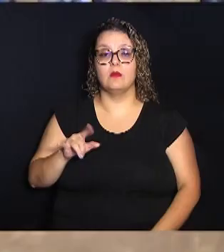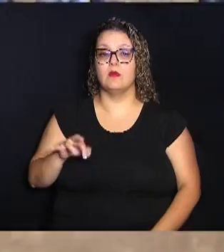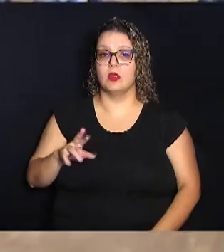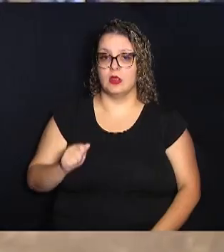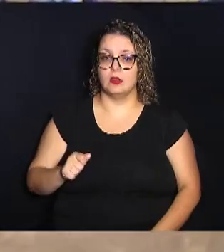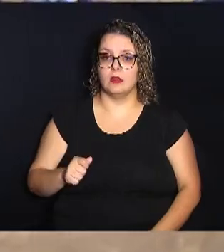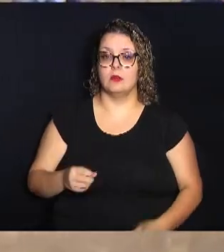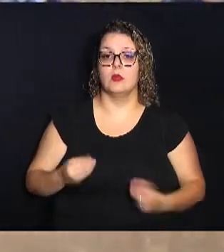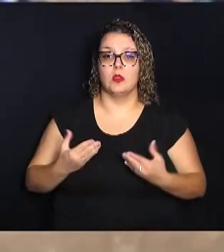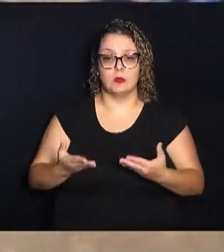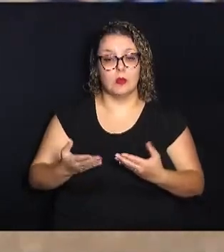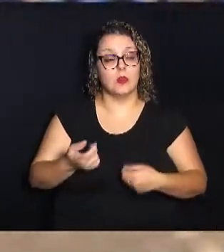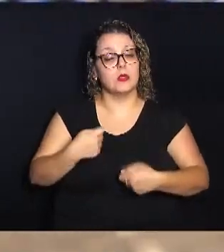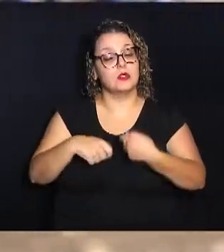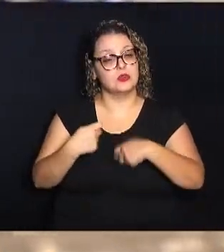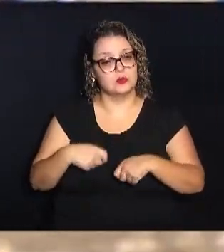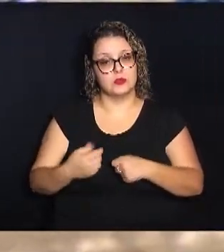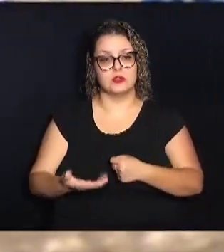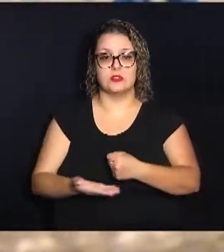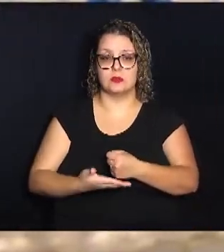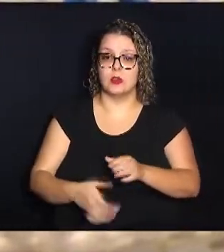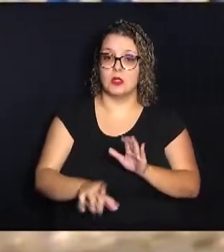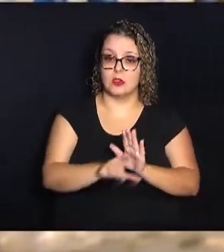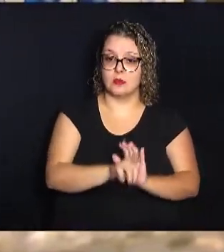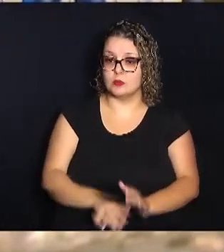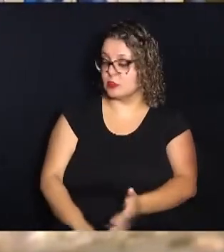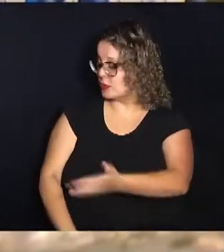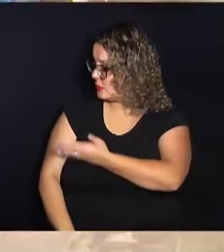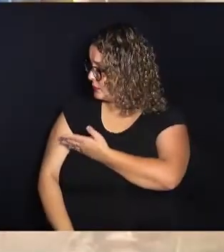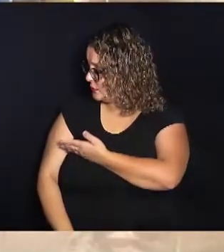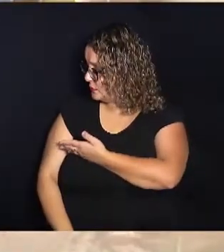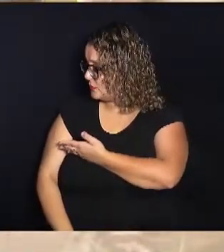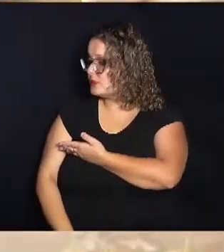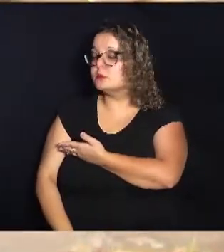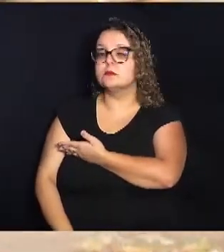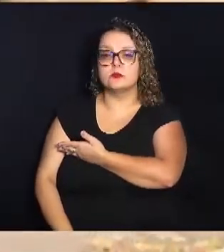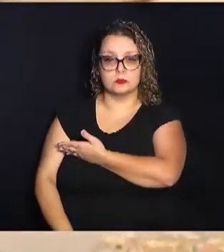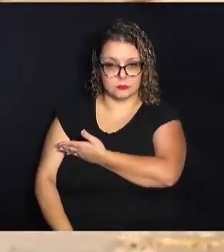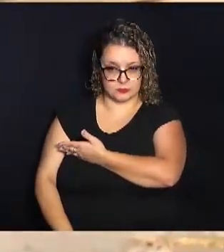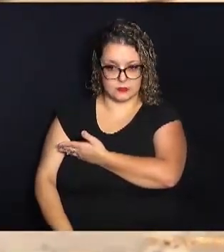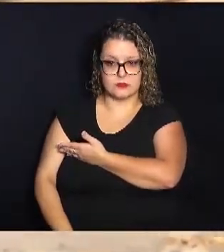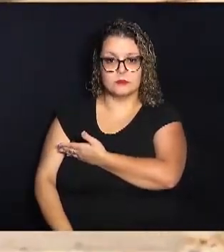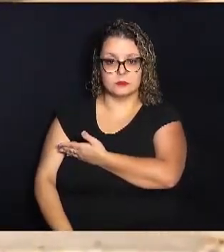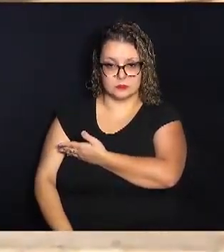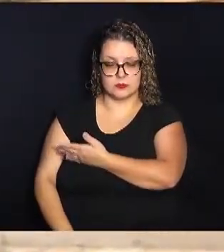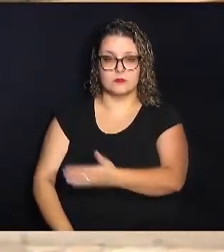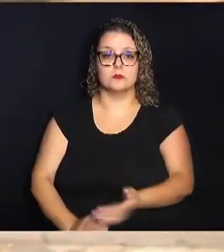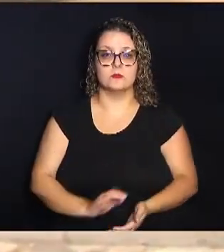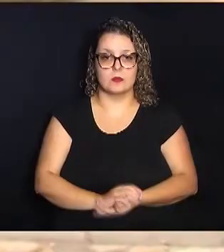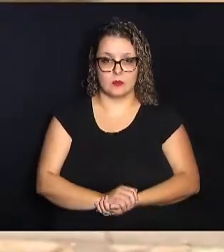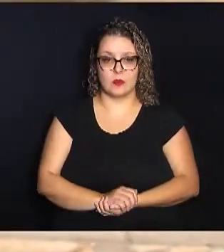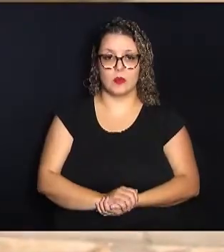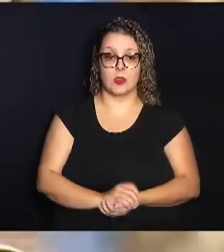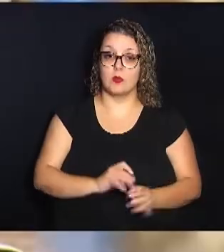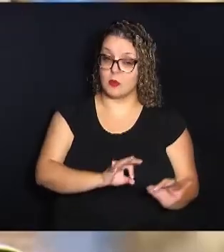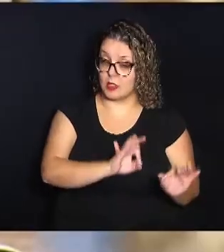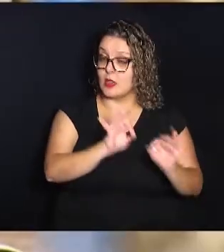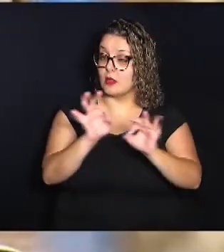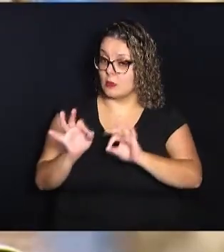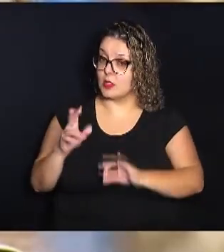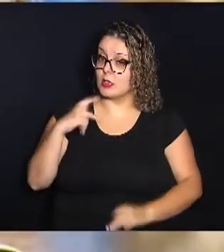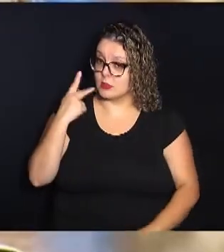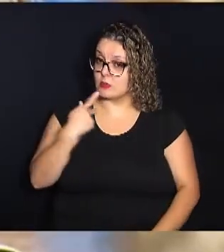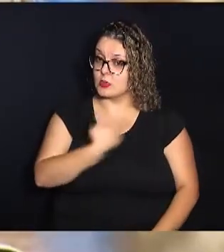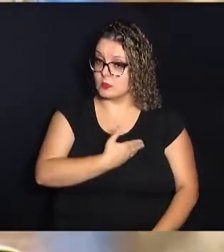administrativo baseado na Lei 13.185 de 2015, para acompanhar as políticas